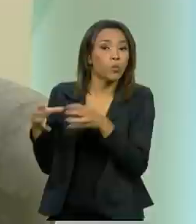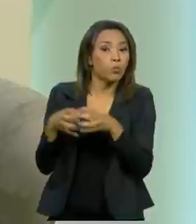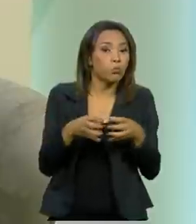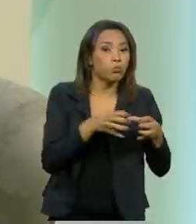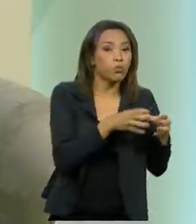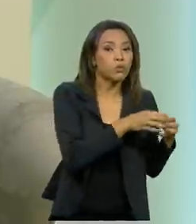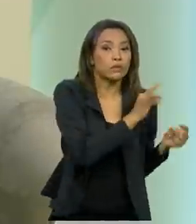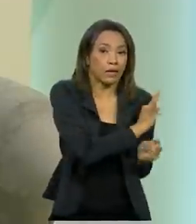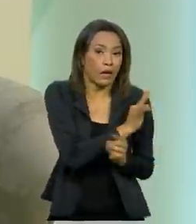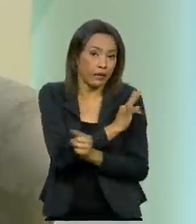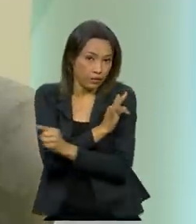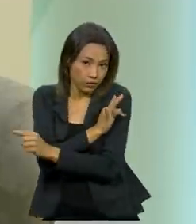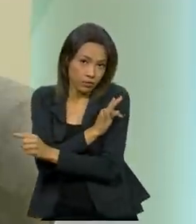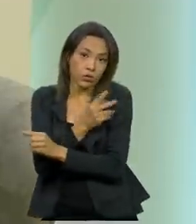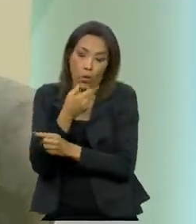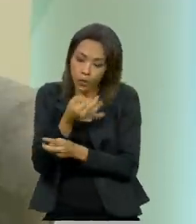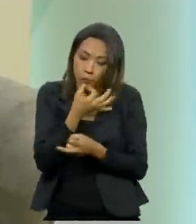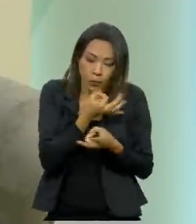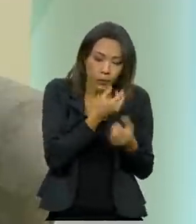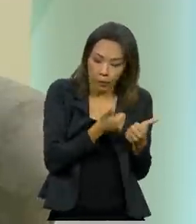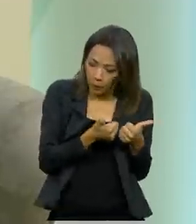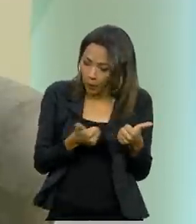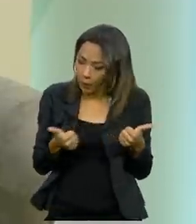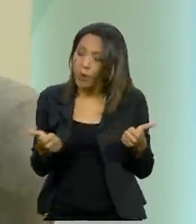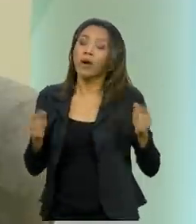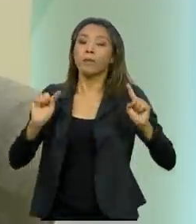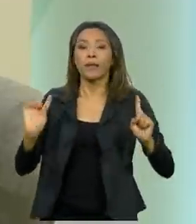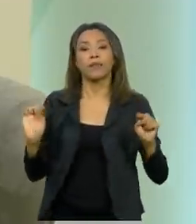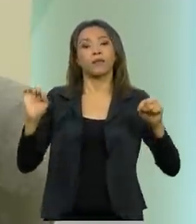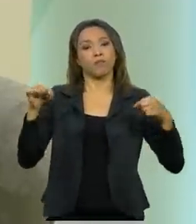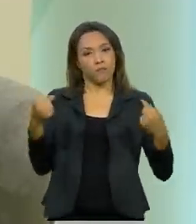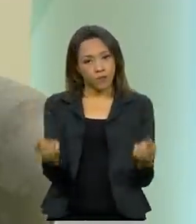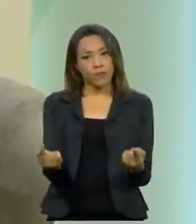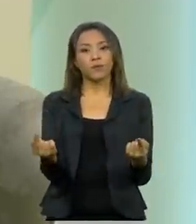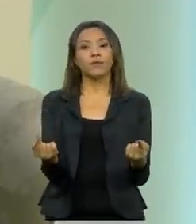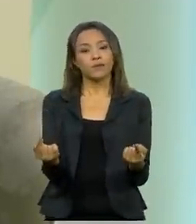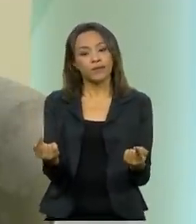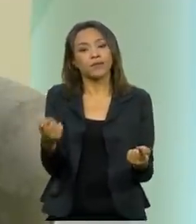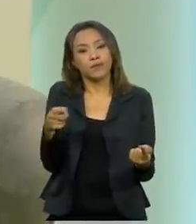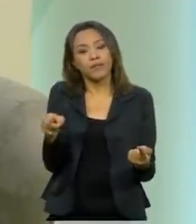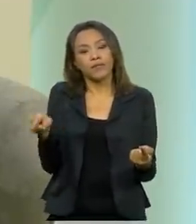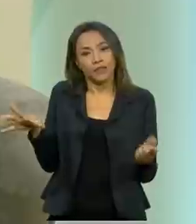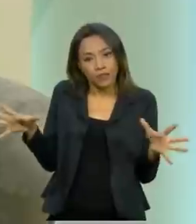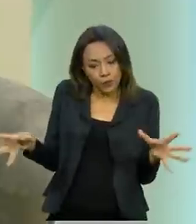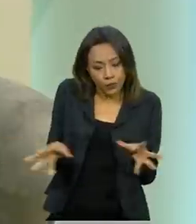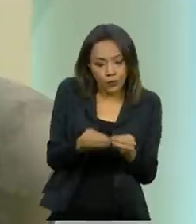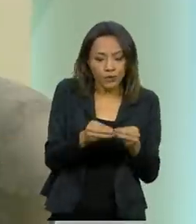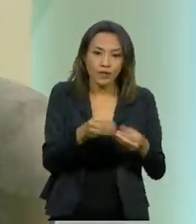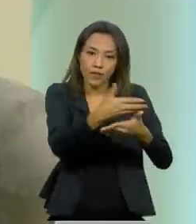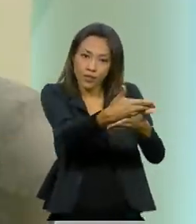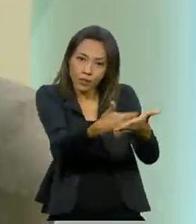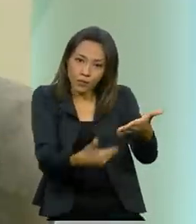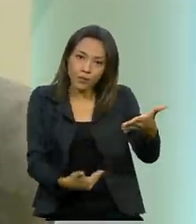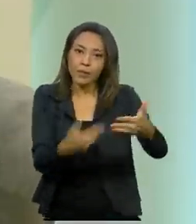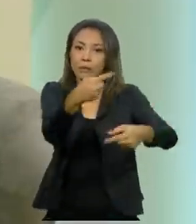devem se manifestar e depois nós procuramos fazer com que sejam transformadas em políticas públicas